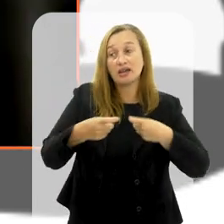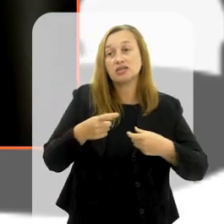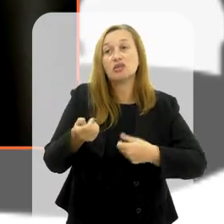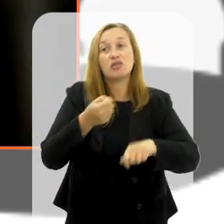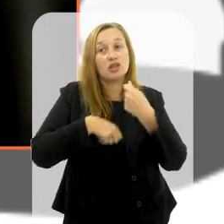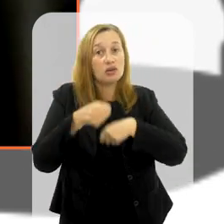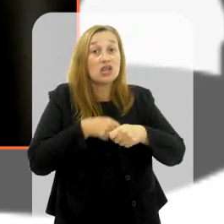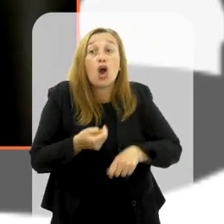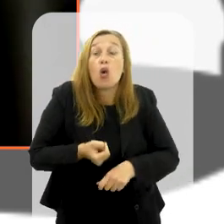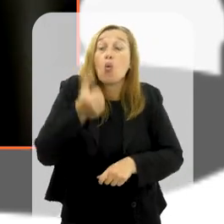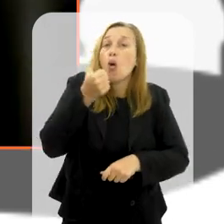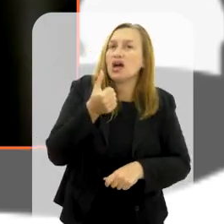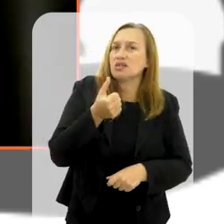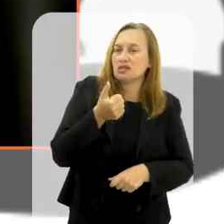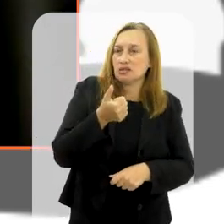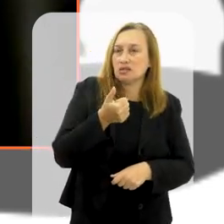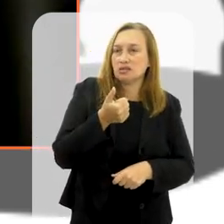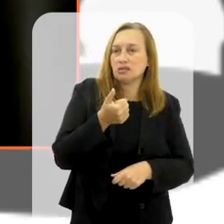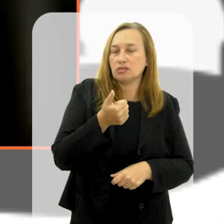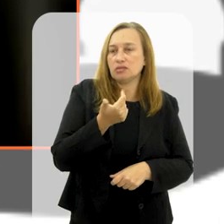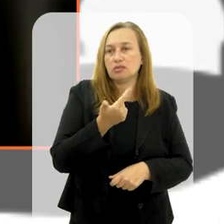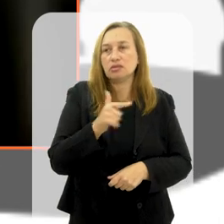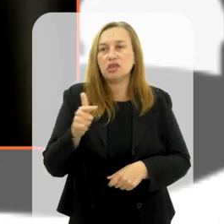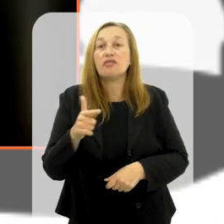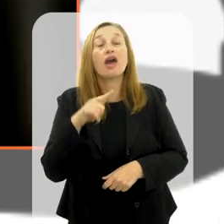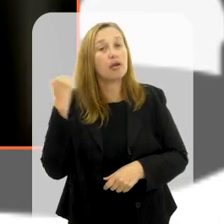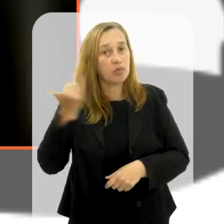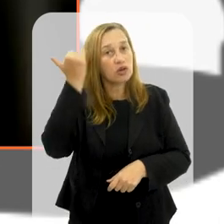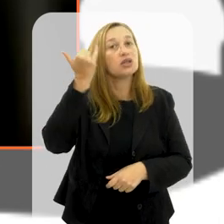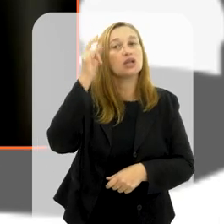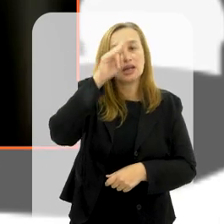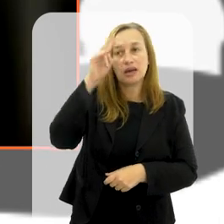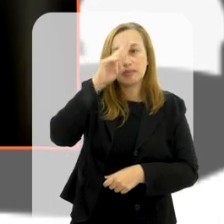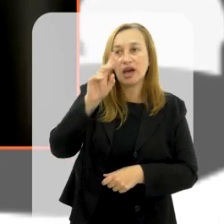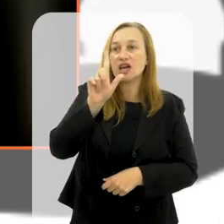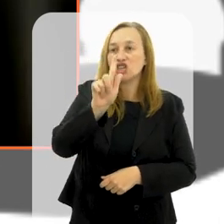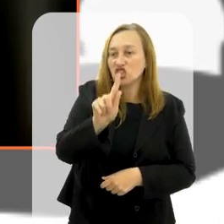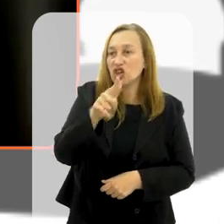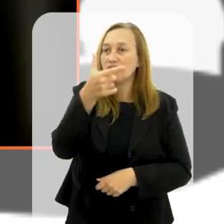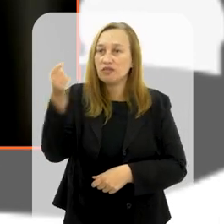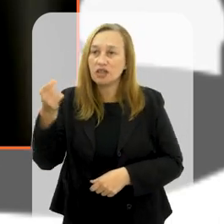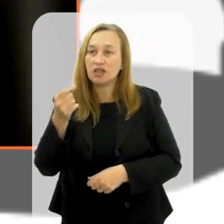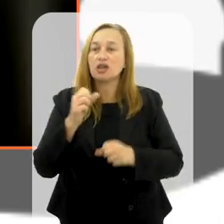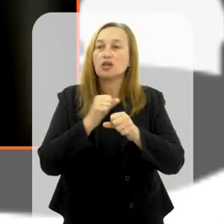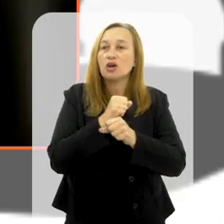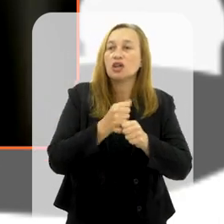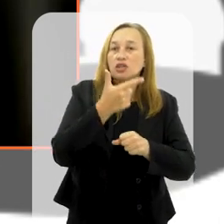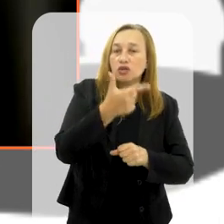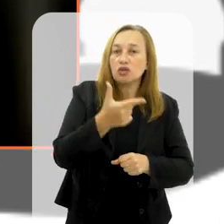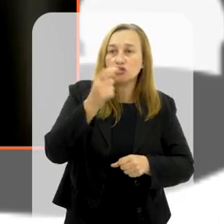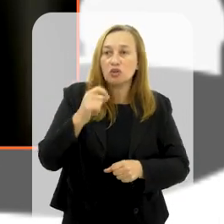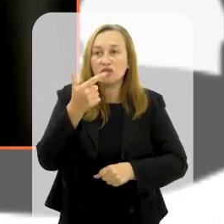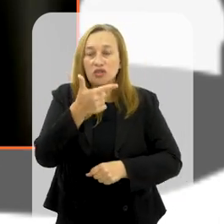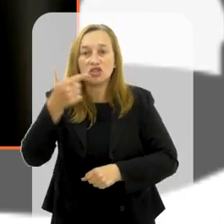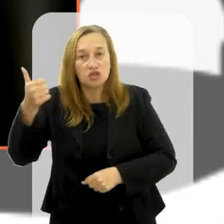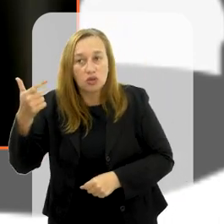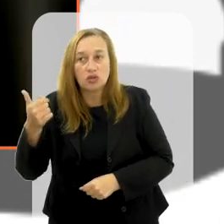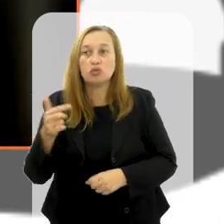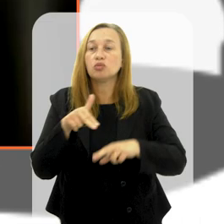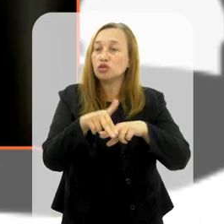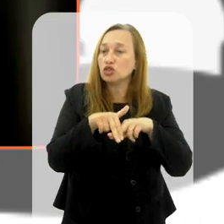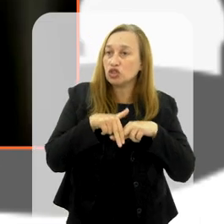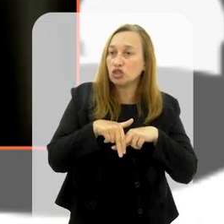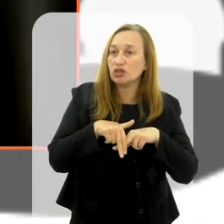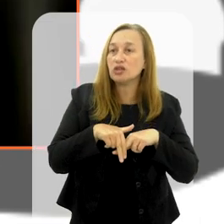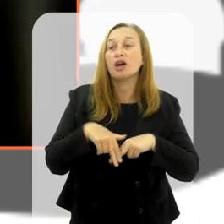no final, essa foi a negociação. Quase não houve, isso é importante lembrar, G20 em 2022 em